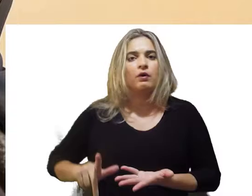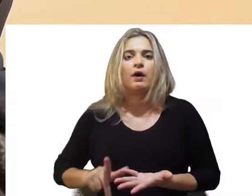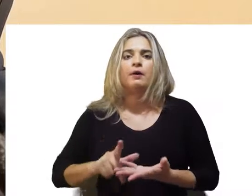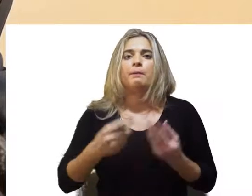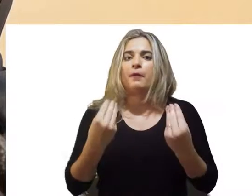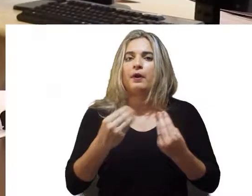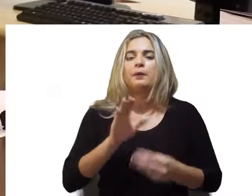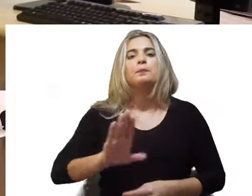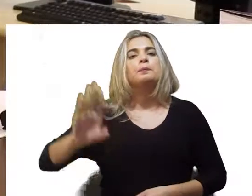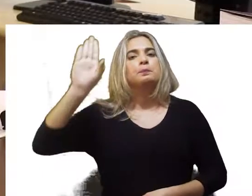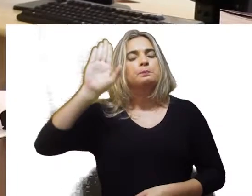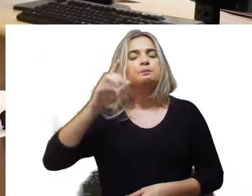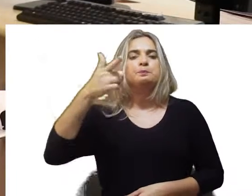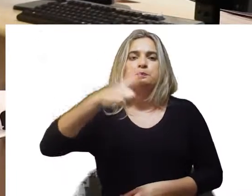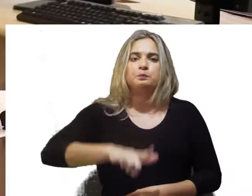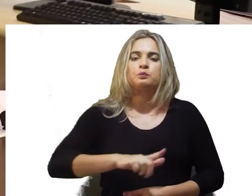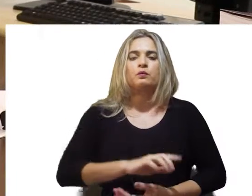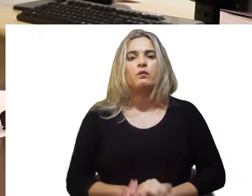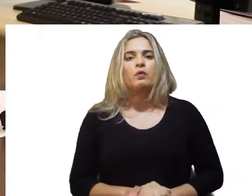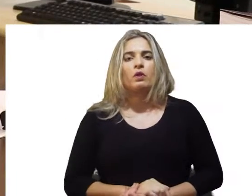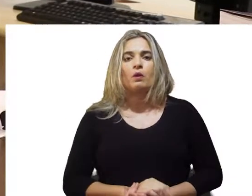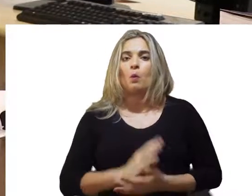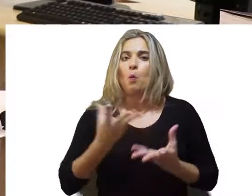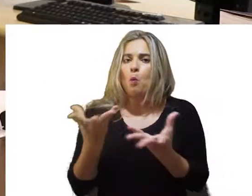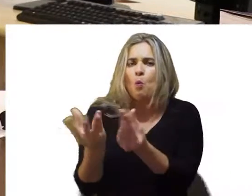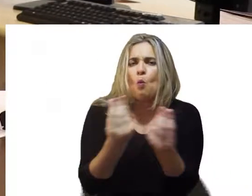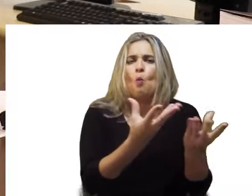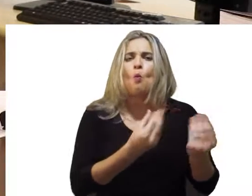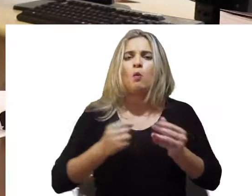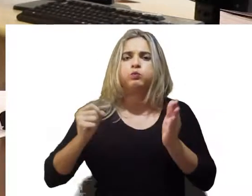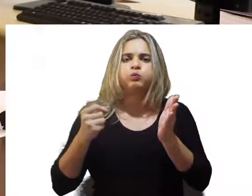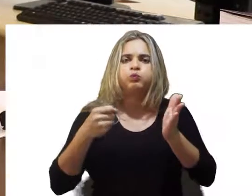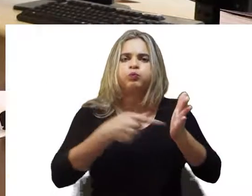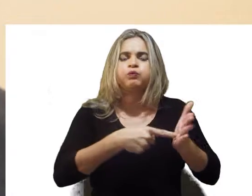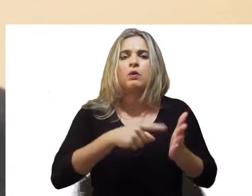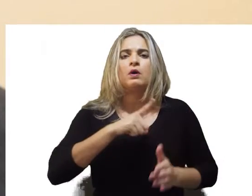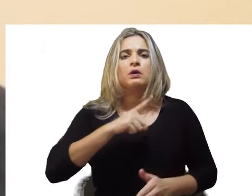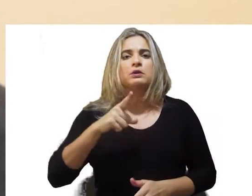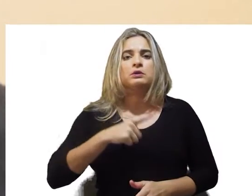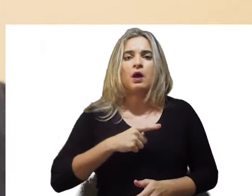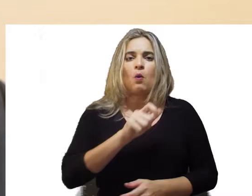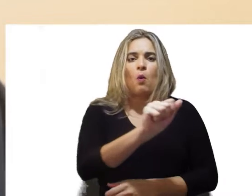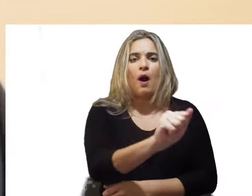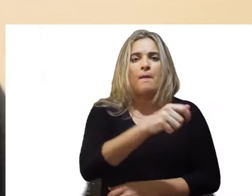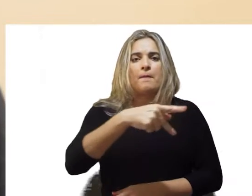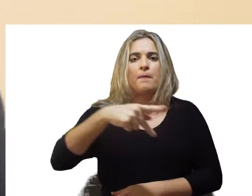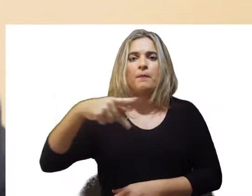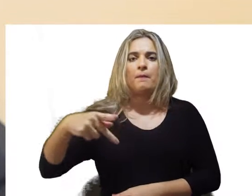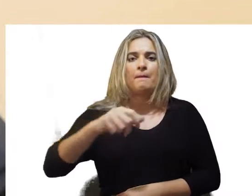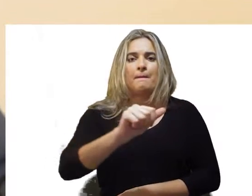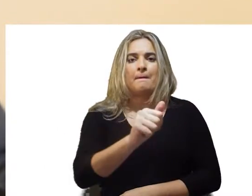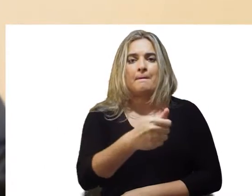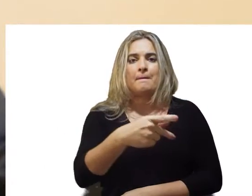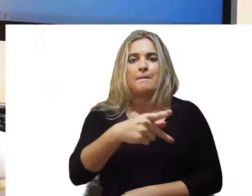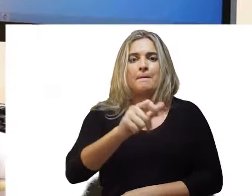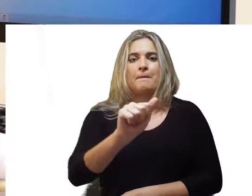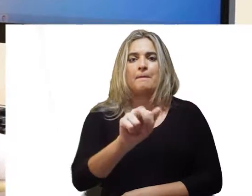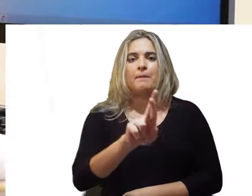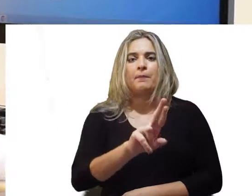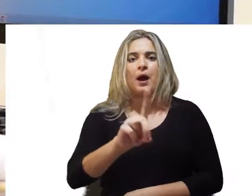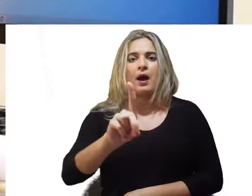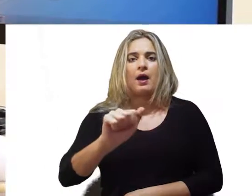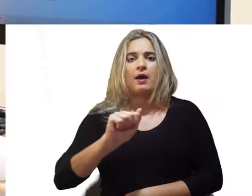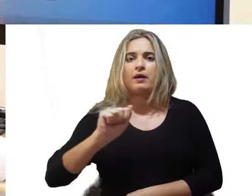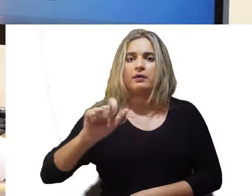favor da reeleição. Boa parte das denúncias chegam ao TRE por meio do aplicativo Pardal. Segundo o Corregedor Eleitoral do Rio Grande do